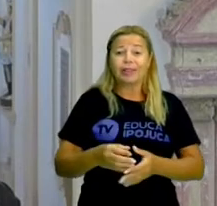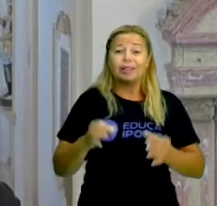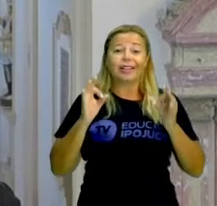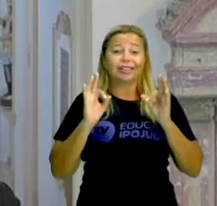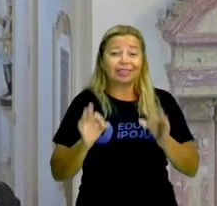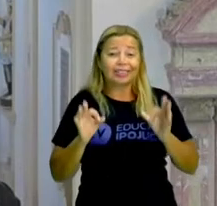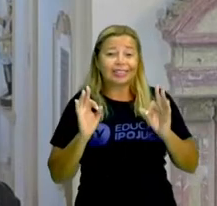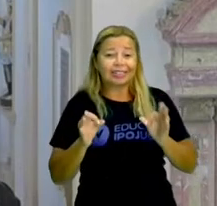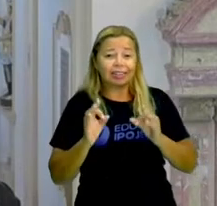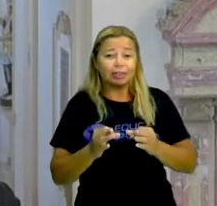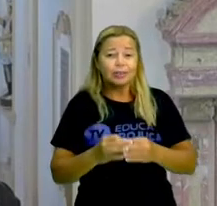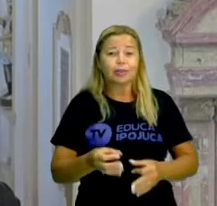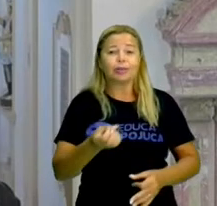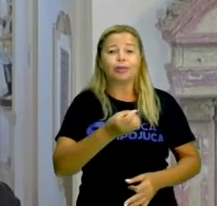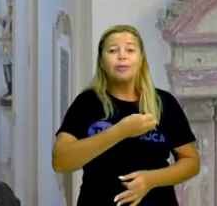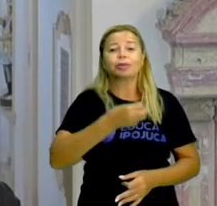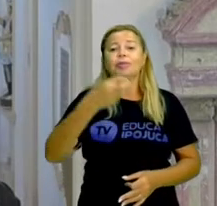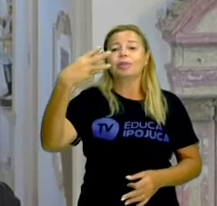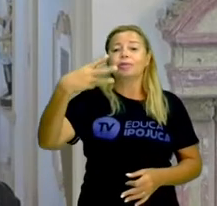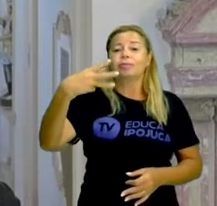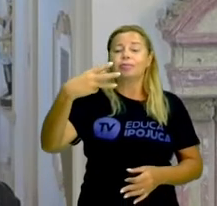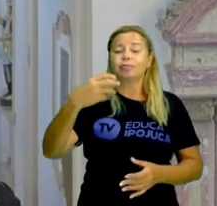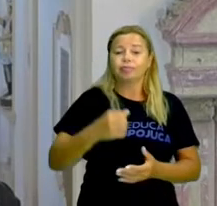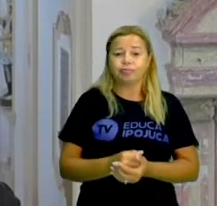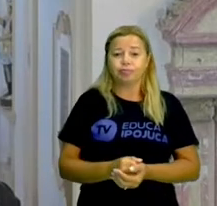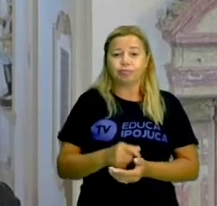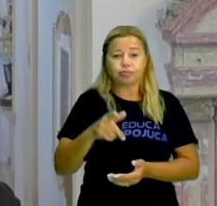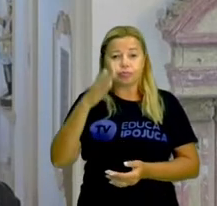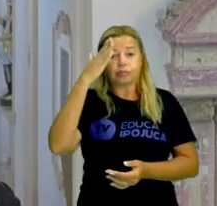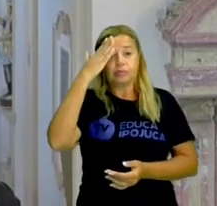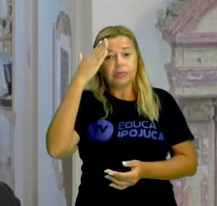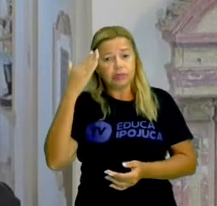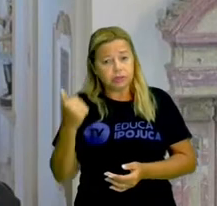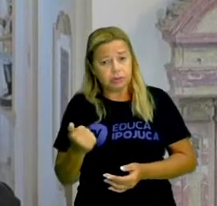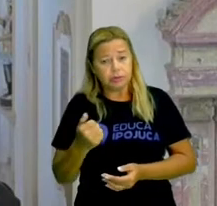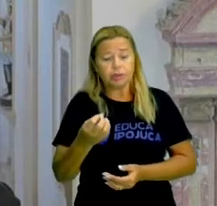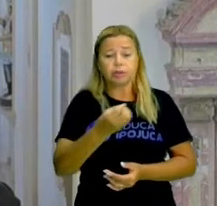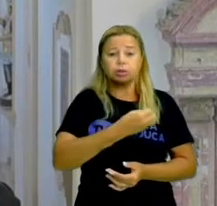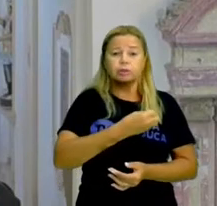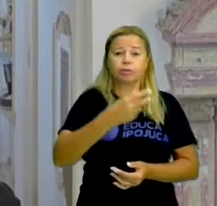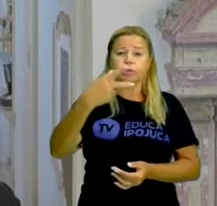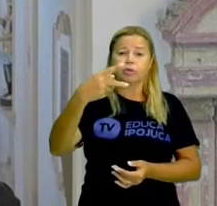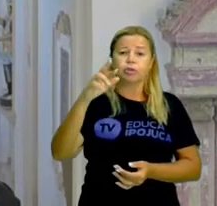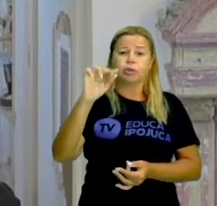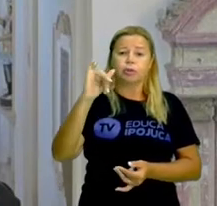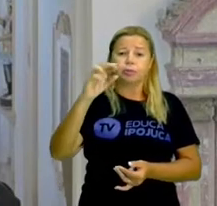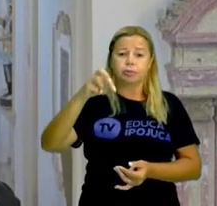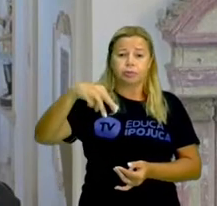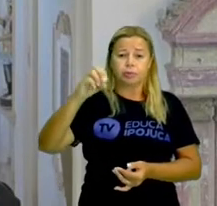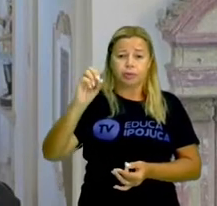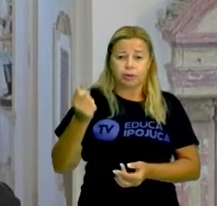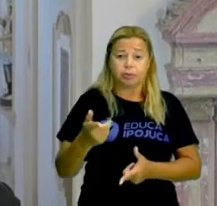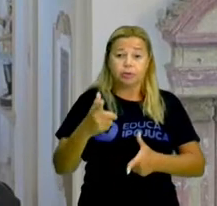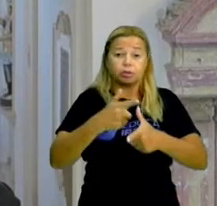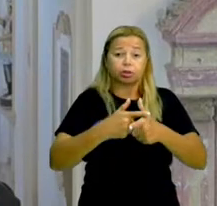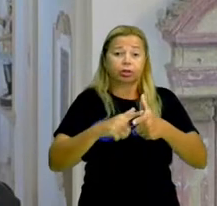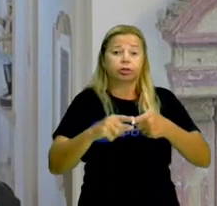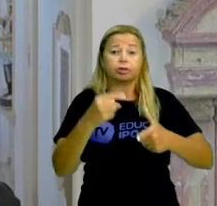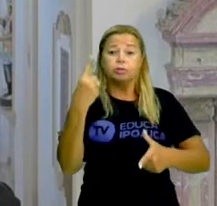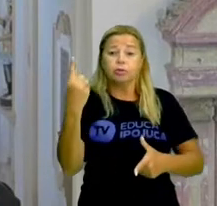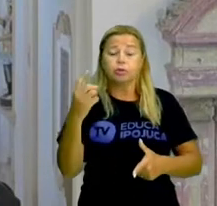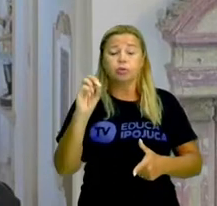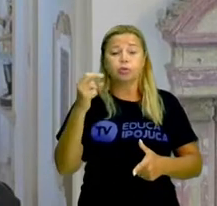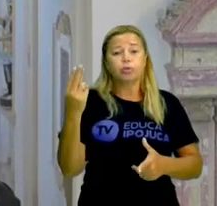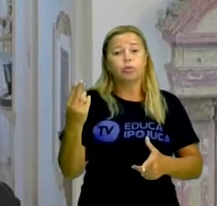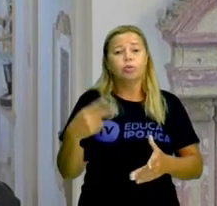respondeu? Três. Lembrando que os números primos são aqueles que a gente só pode dividir por um ou por eles mesmos.